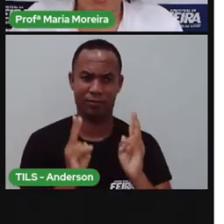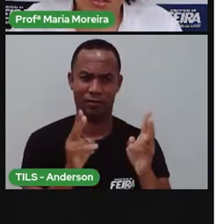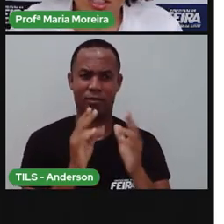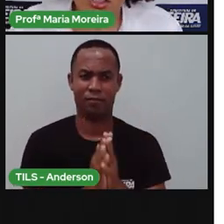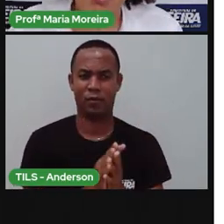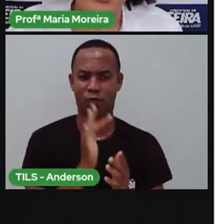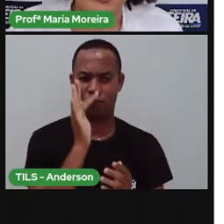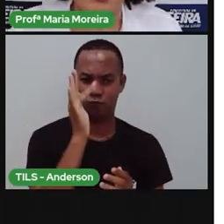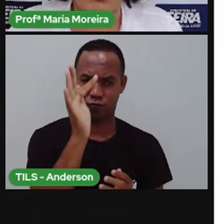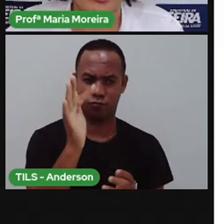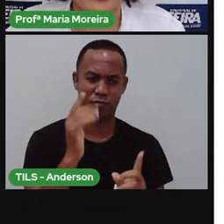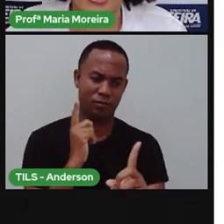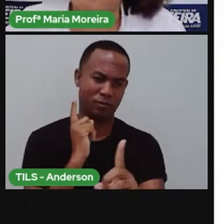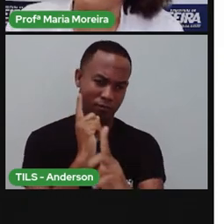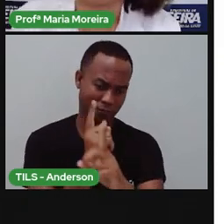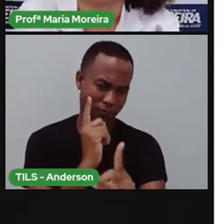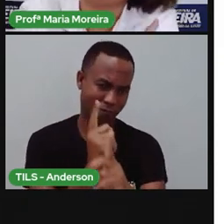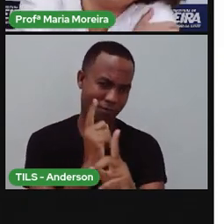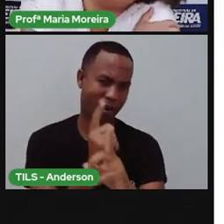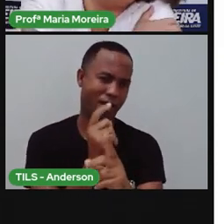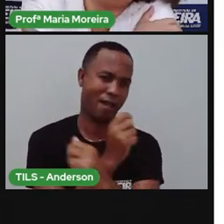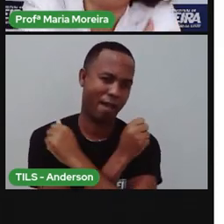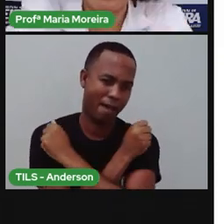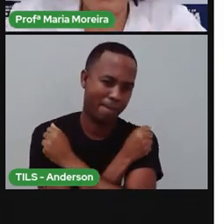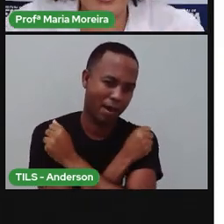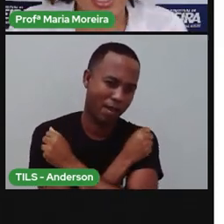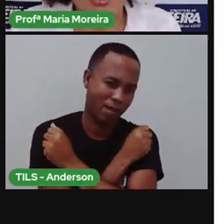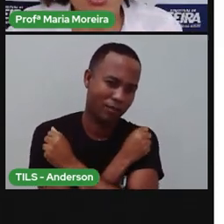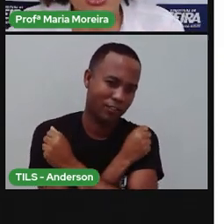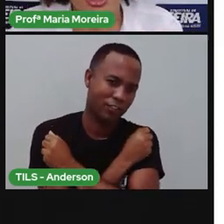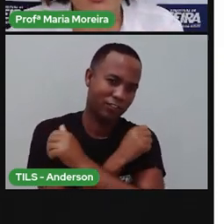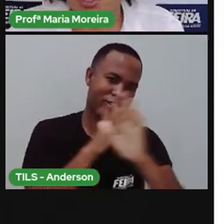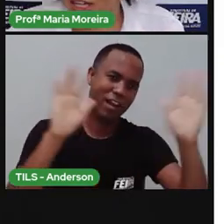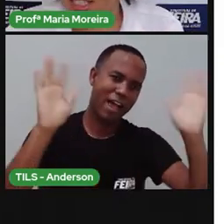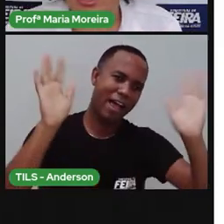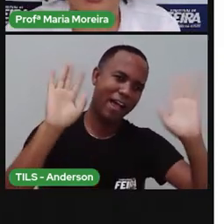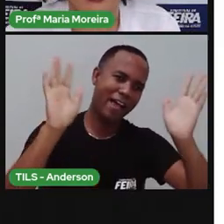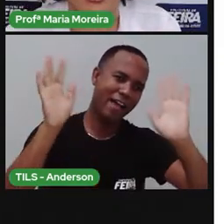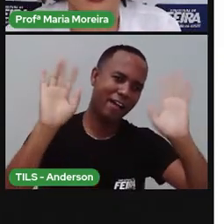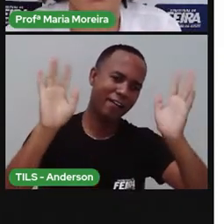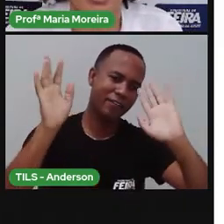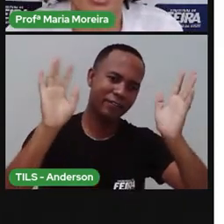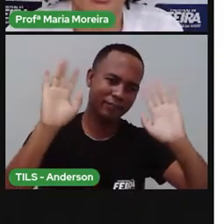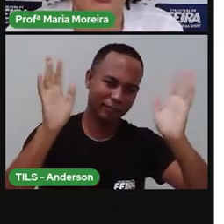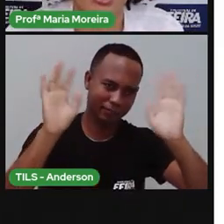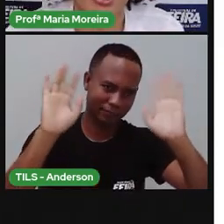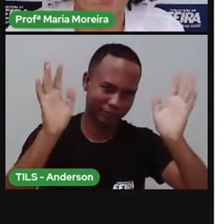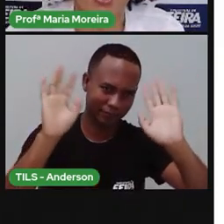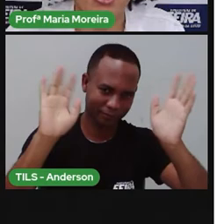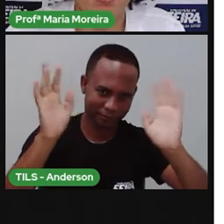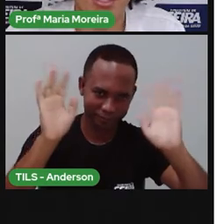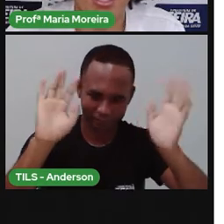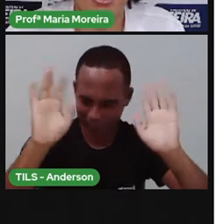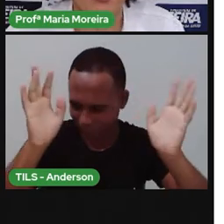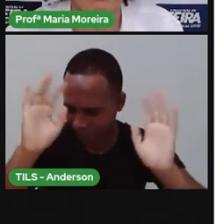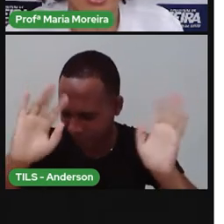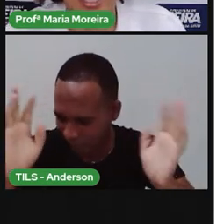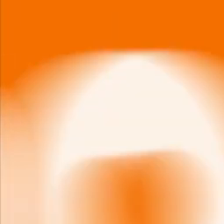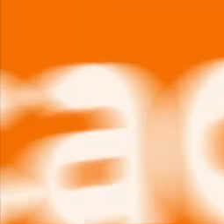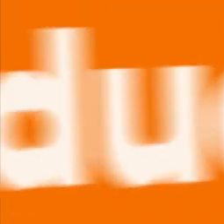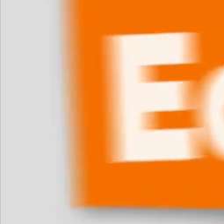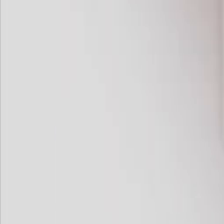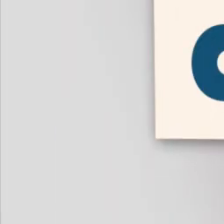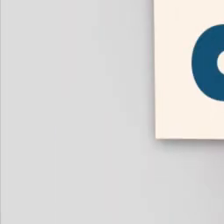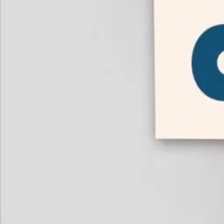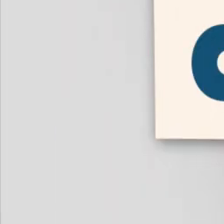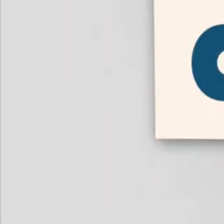breve a gente possa se encontrar e dar aquele abraço bem apertado. Um cheiro no coração da gente. Beijo e até a próxima aula. Beijo até próxima